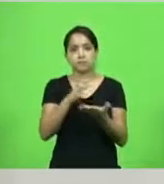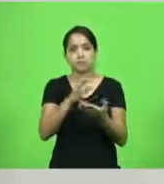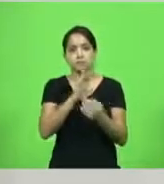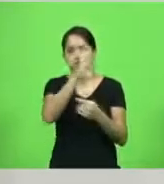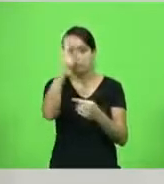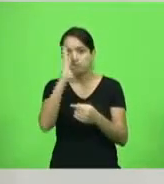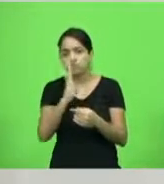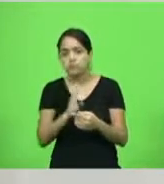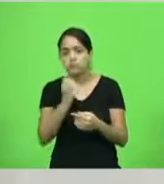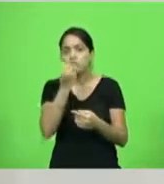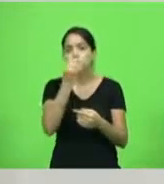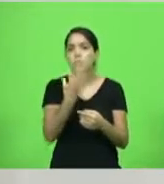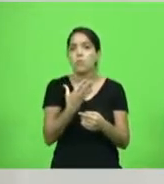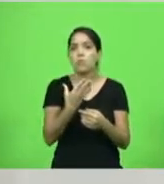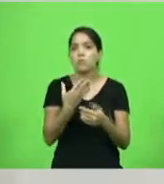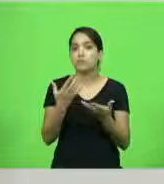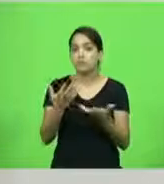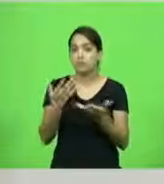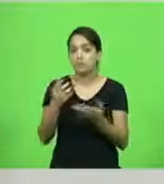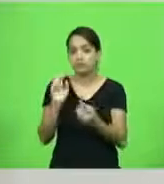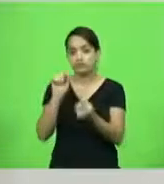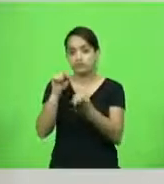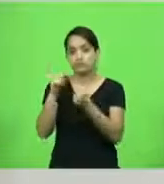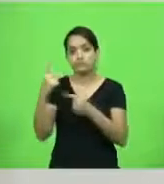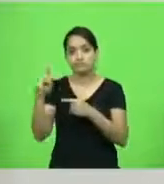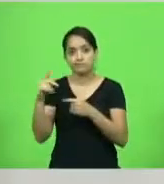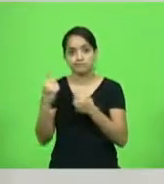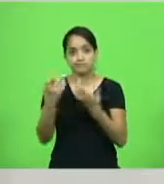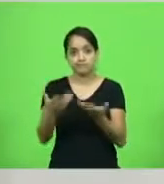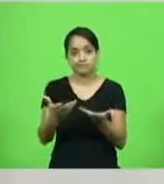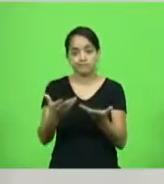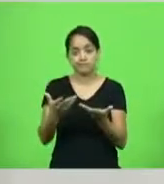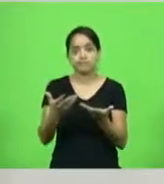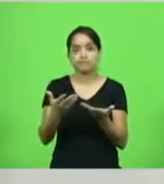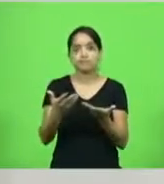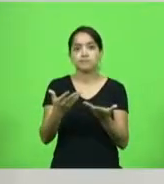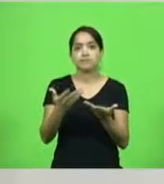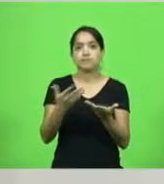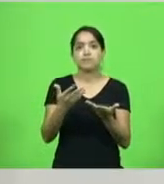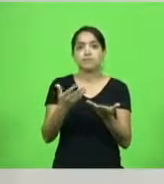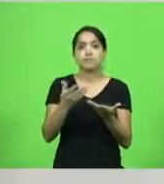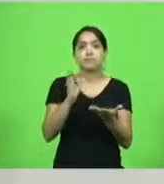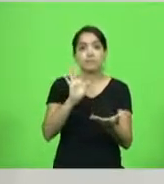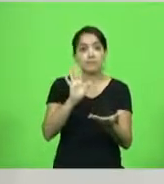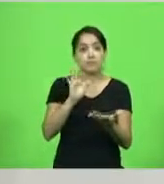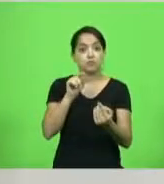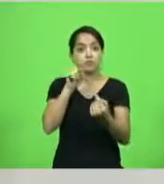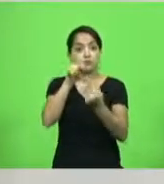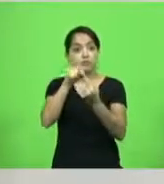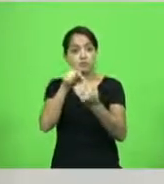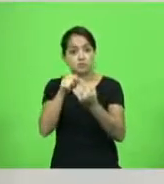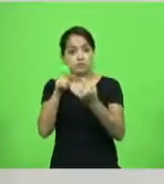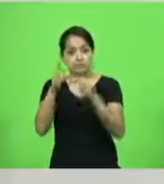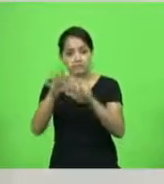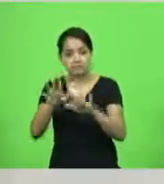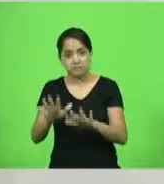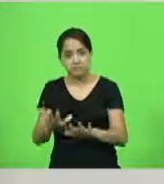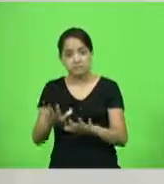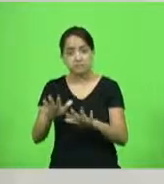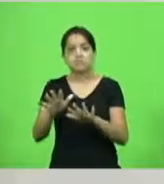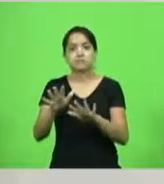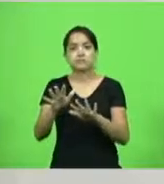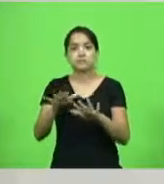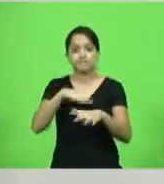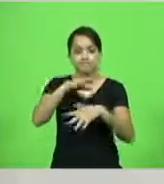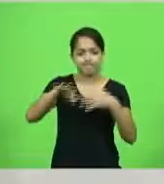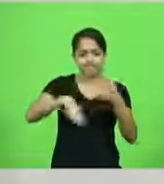é isso que ele quer oferecer para a gente. E essa vontade de estabilizar um governo justamente para promover o caos, quando se fala de